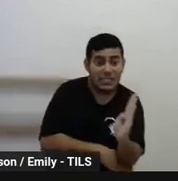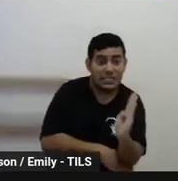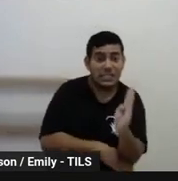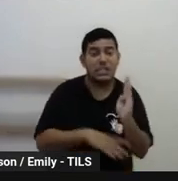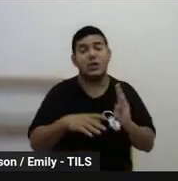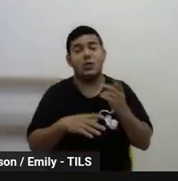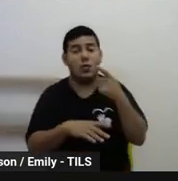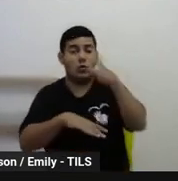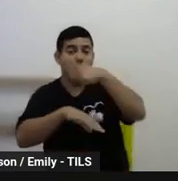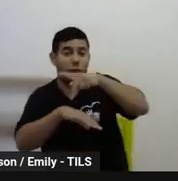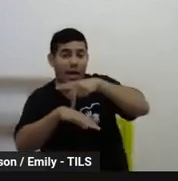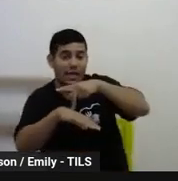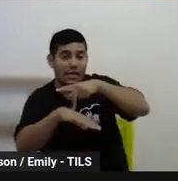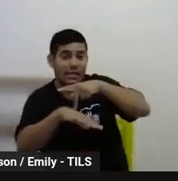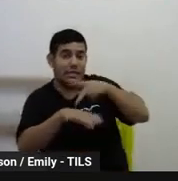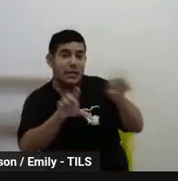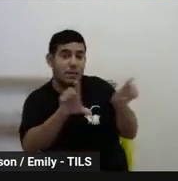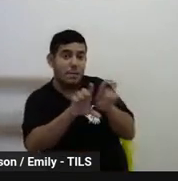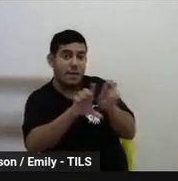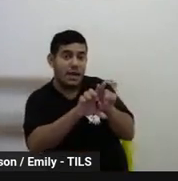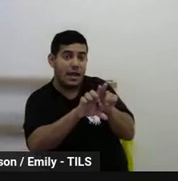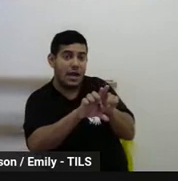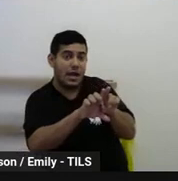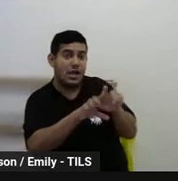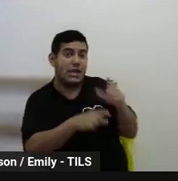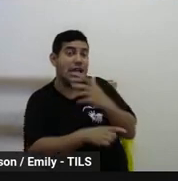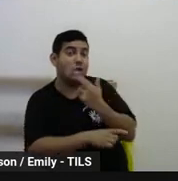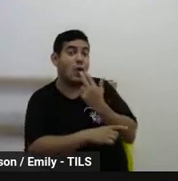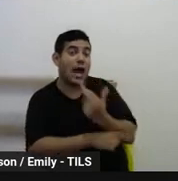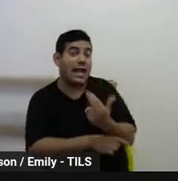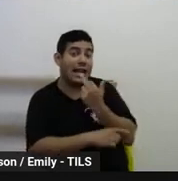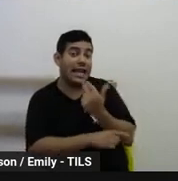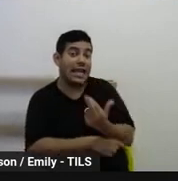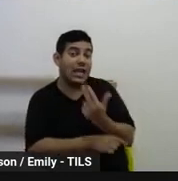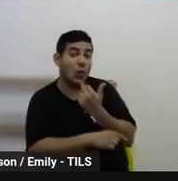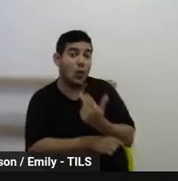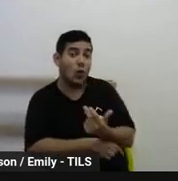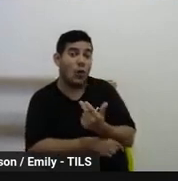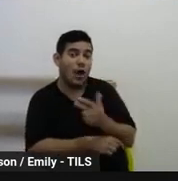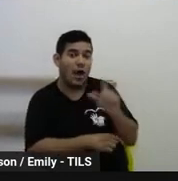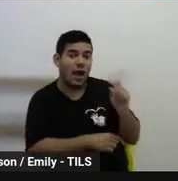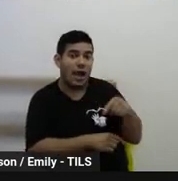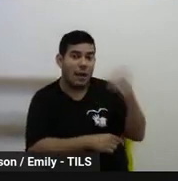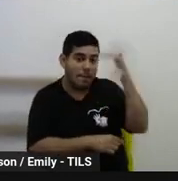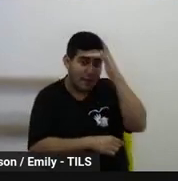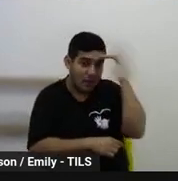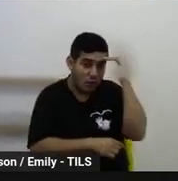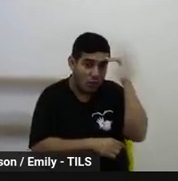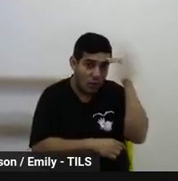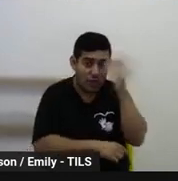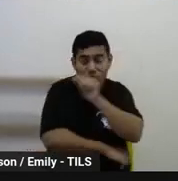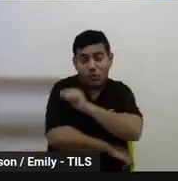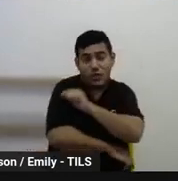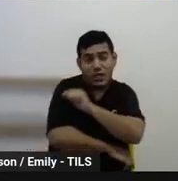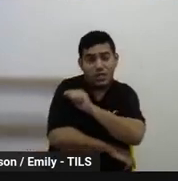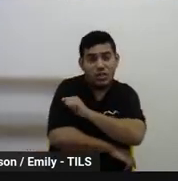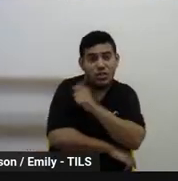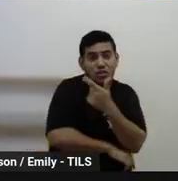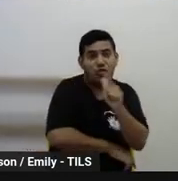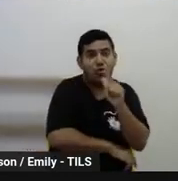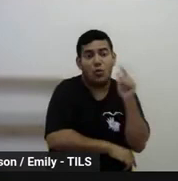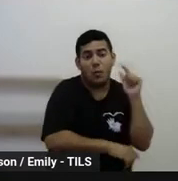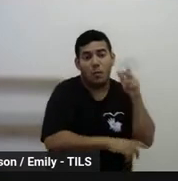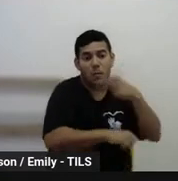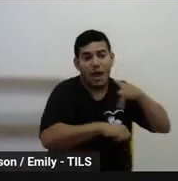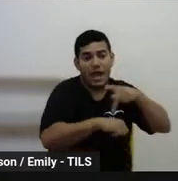né? Ou a recepção escrita no seu idioma, né? Como a gente falou aí, esses estudantes, eles são todos de origem,